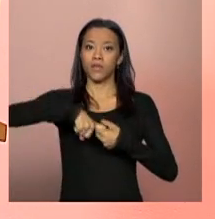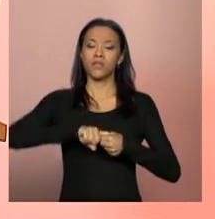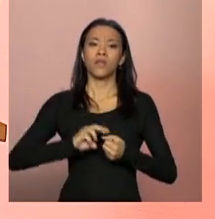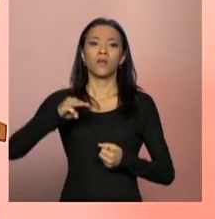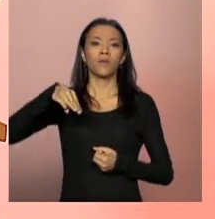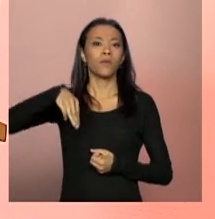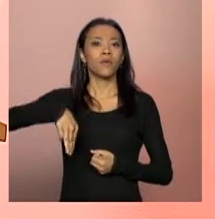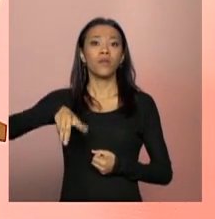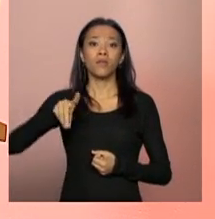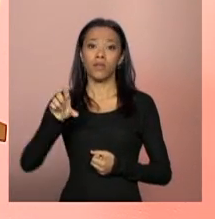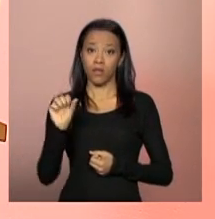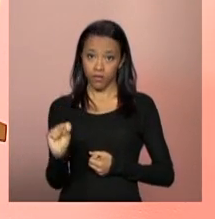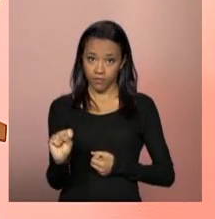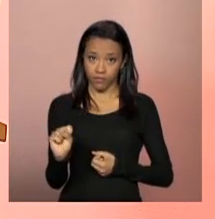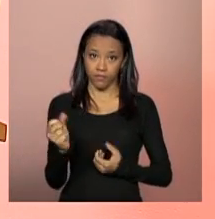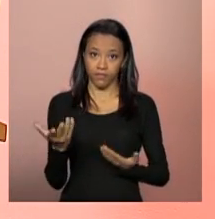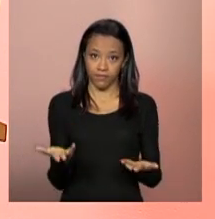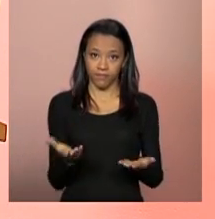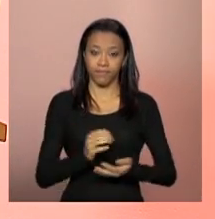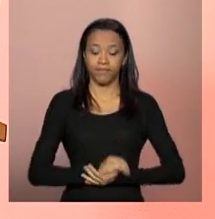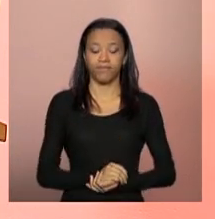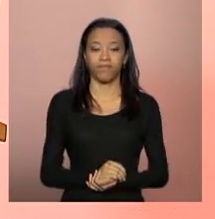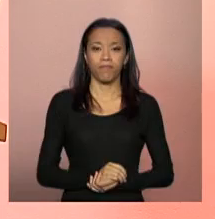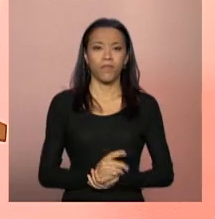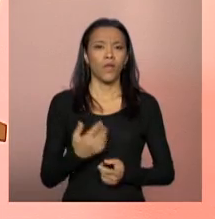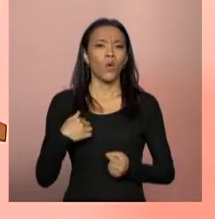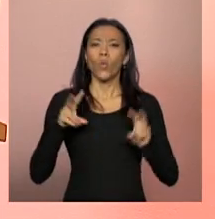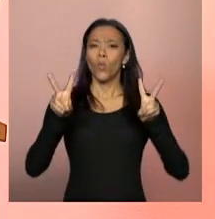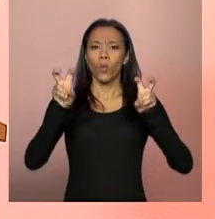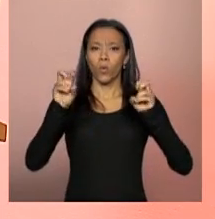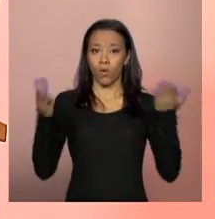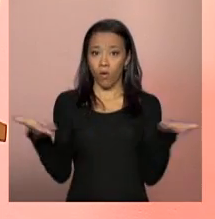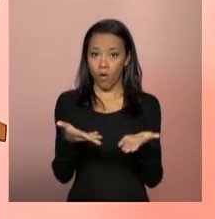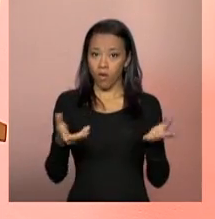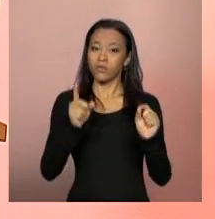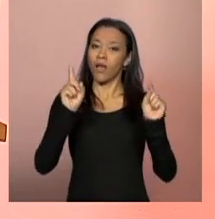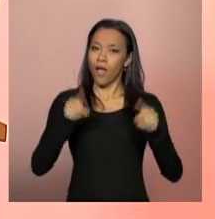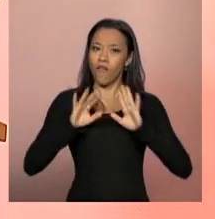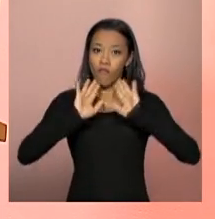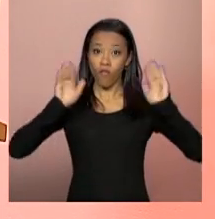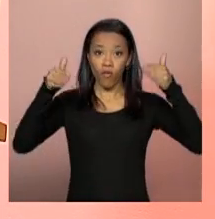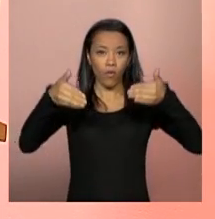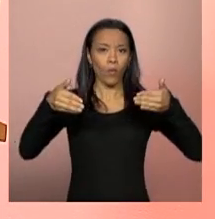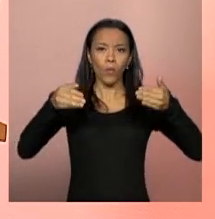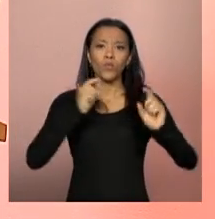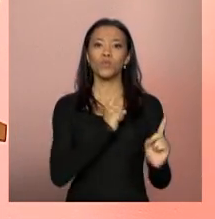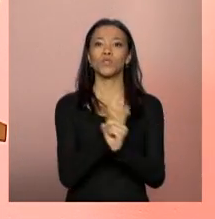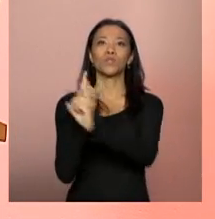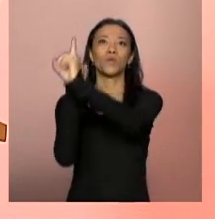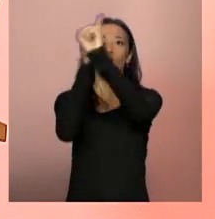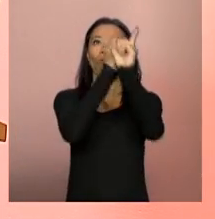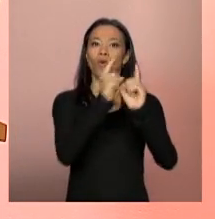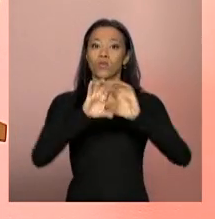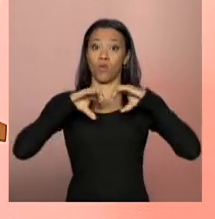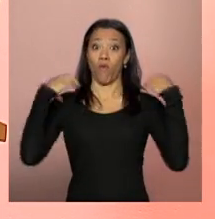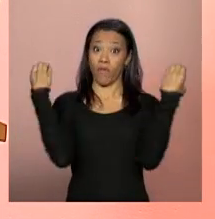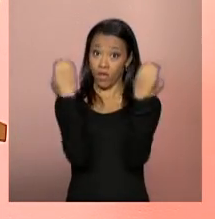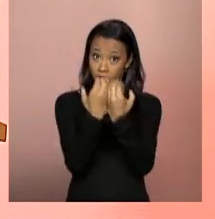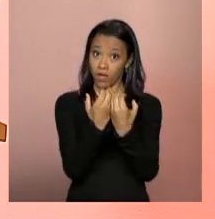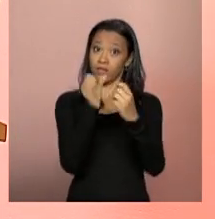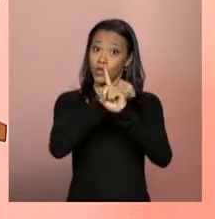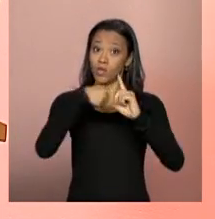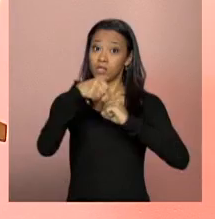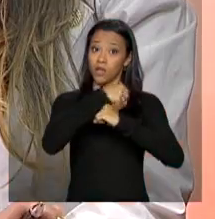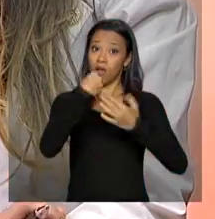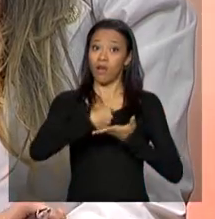Desenvolvimento Social e Combate à Fome, o MDS. Os temas de hoje estão direcionados para as conferências de assistência social em